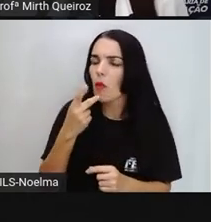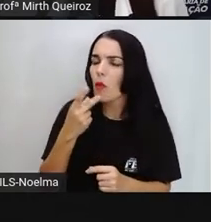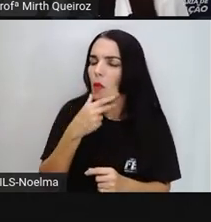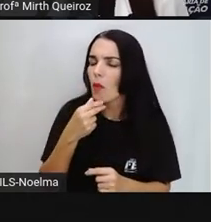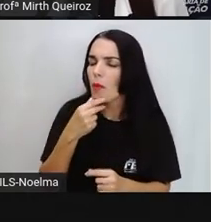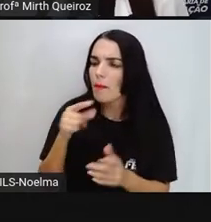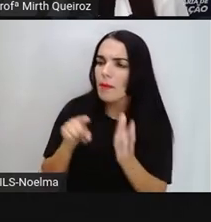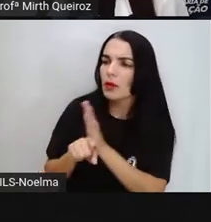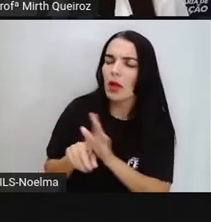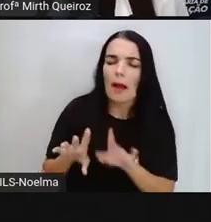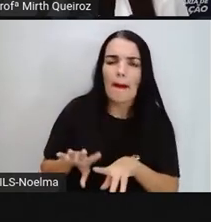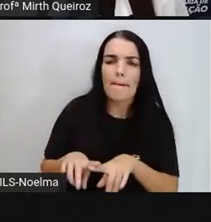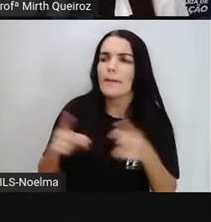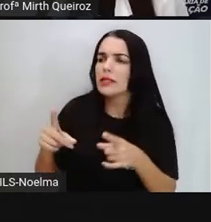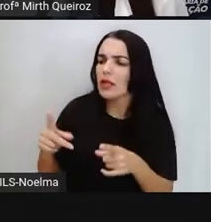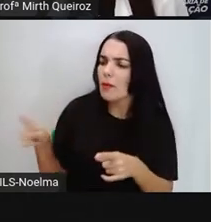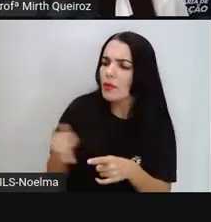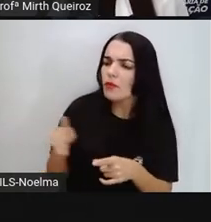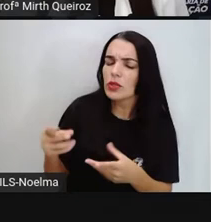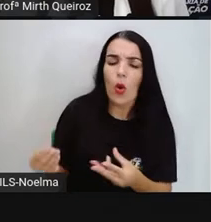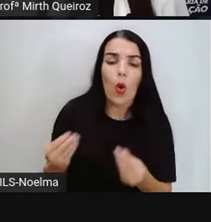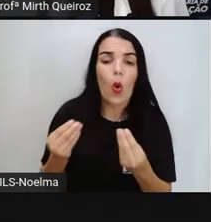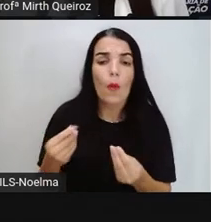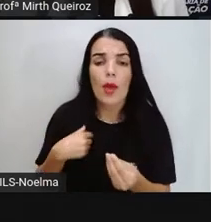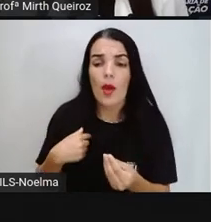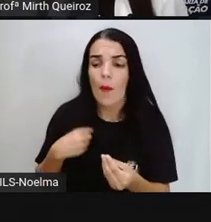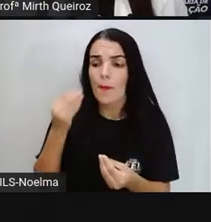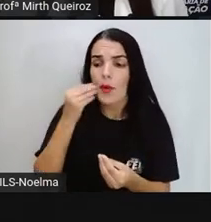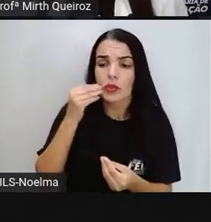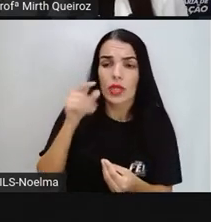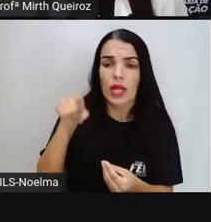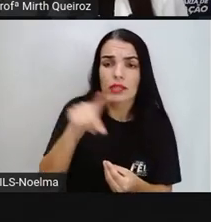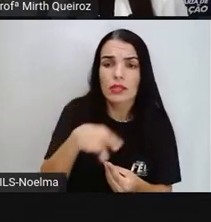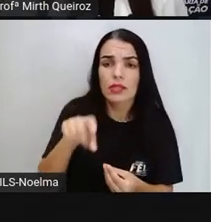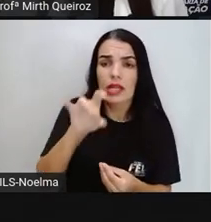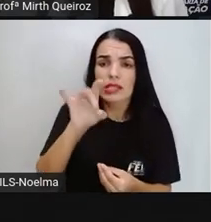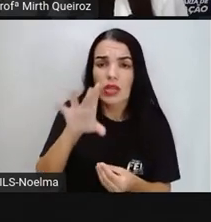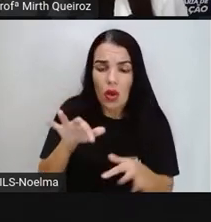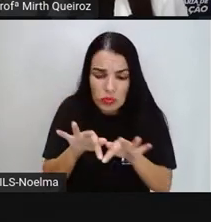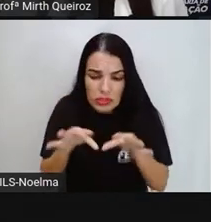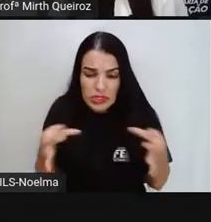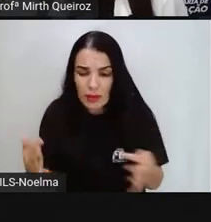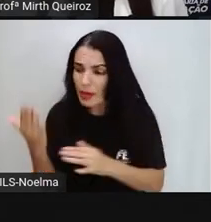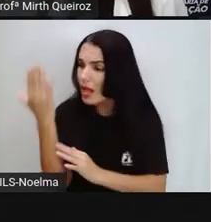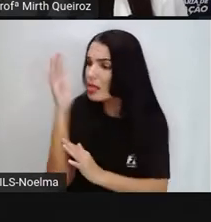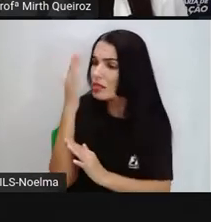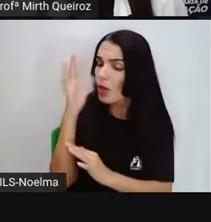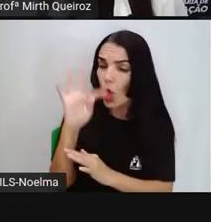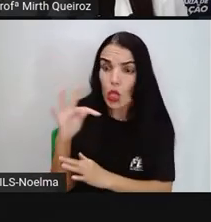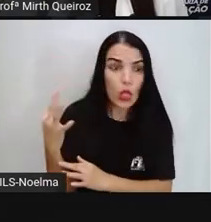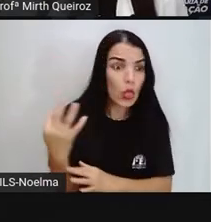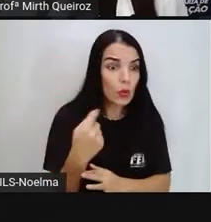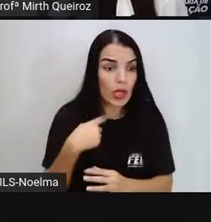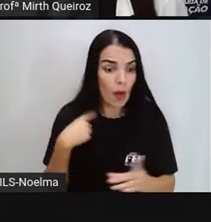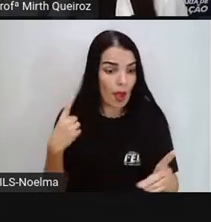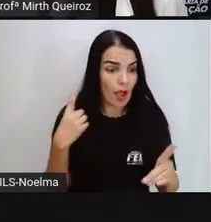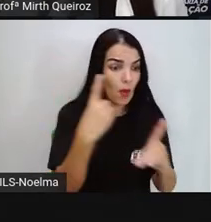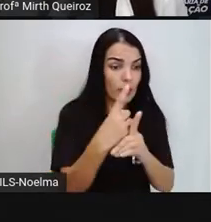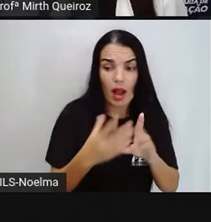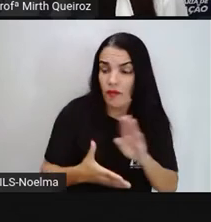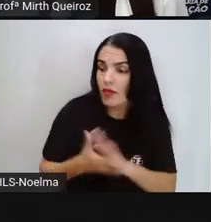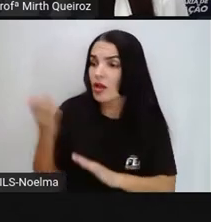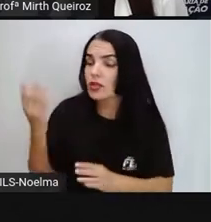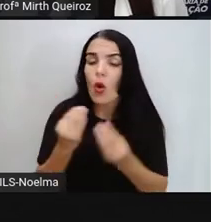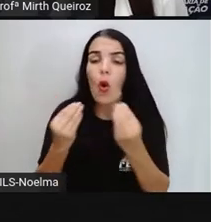mestre, como poderei mostrar-lhes com um simples espelho tudo o que encontrar durante a viagem?